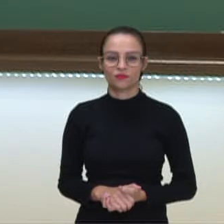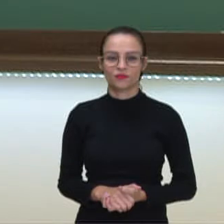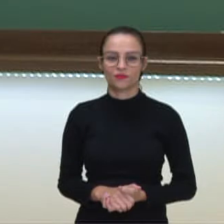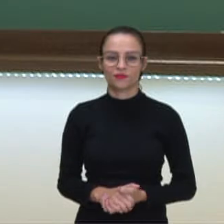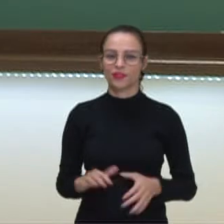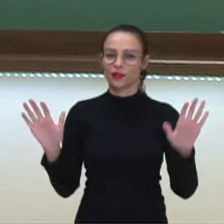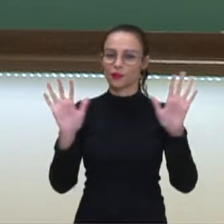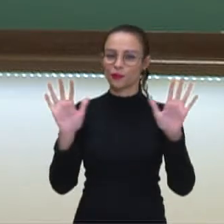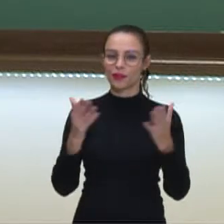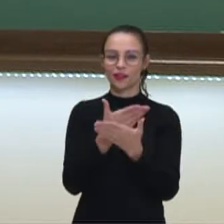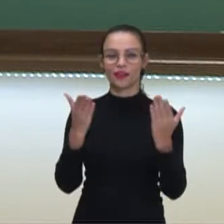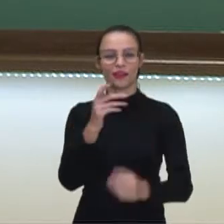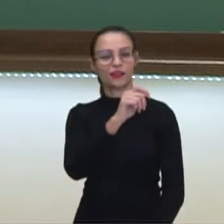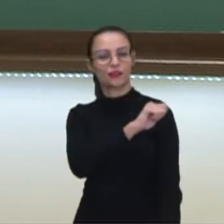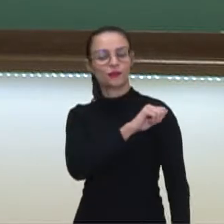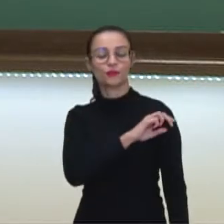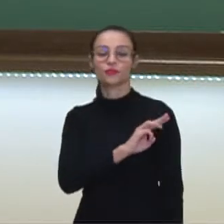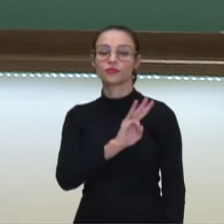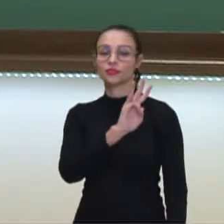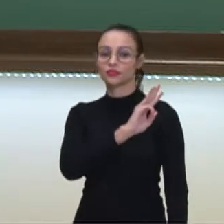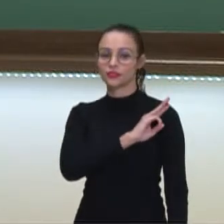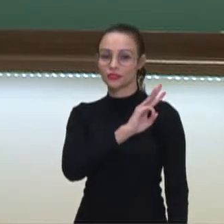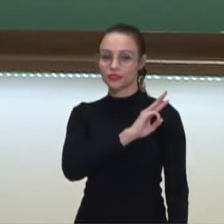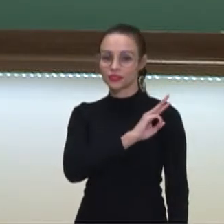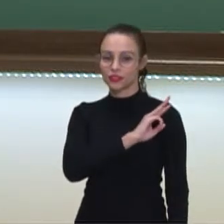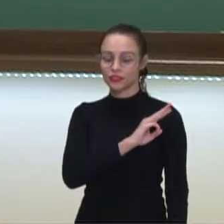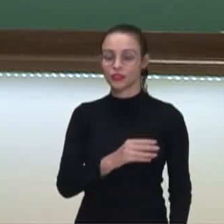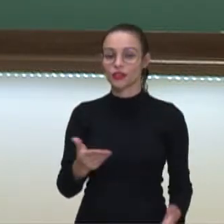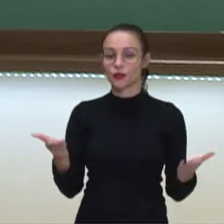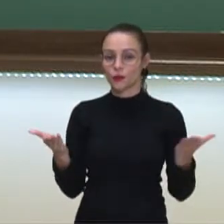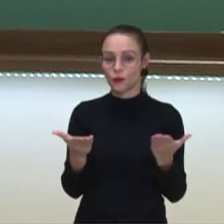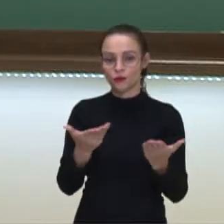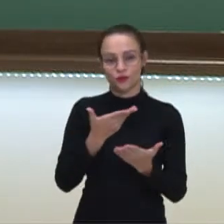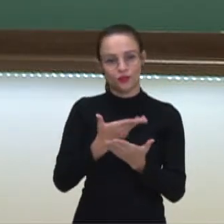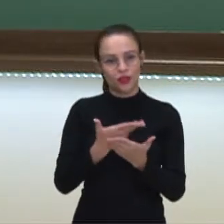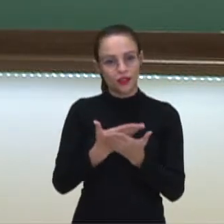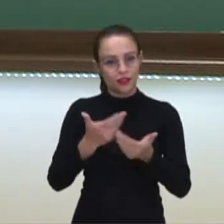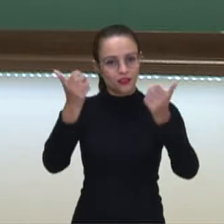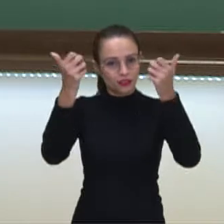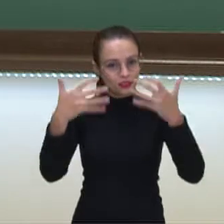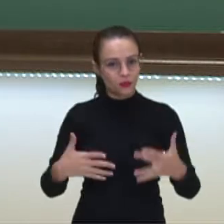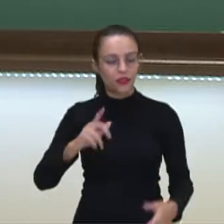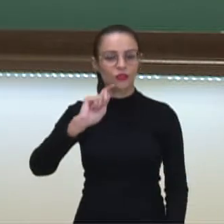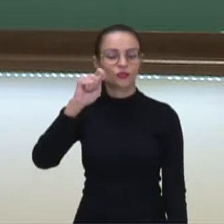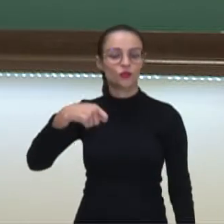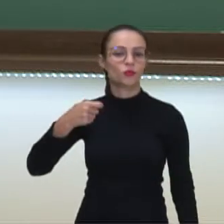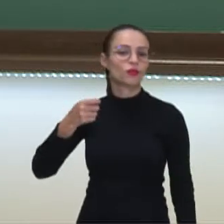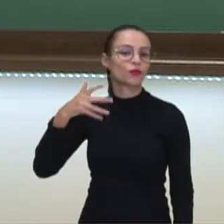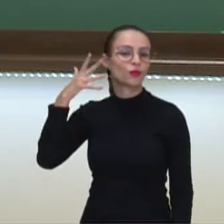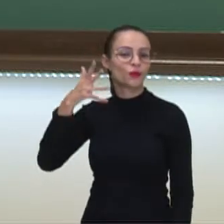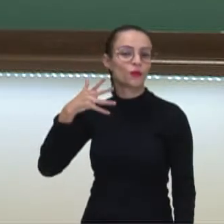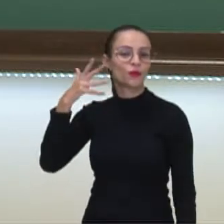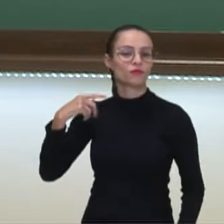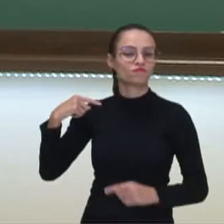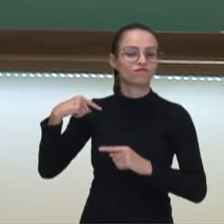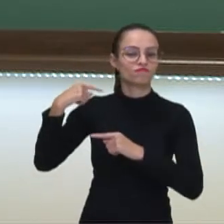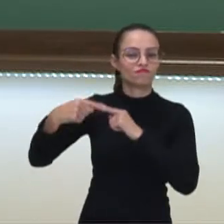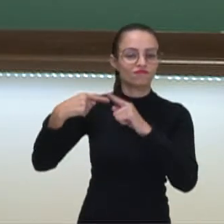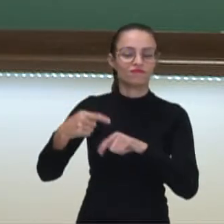Olá, estudantes da terceira série. Neste vídeo vamos falar sobre oratória e retórica,